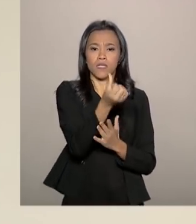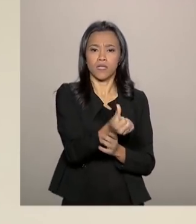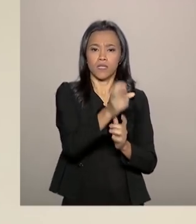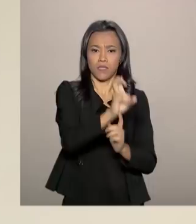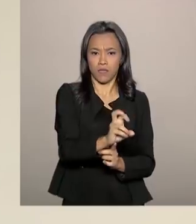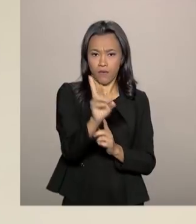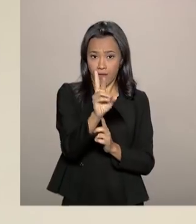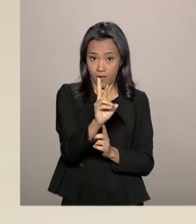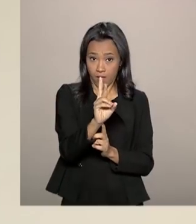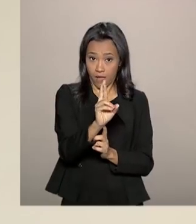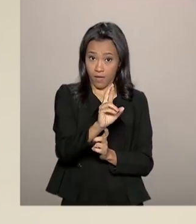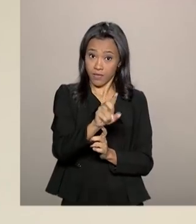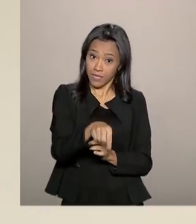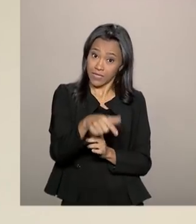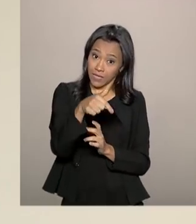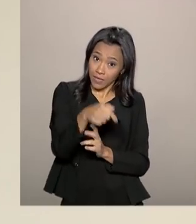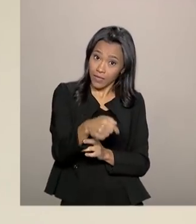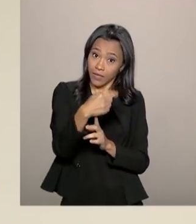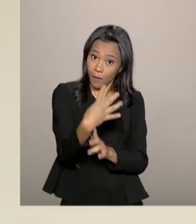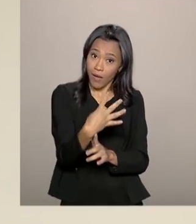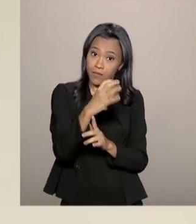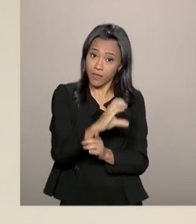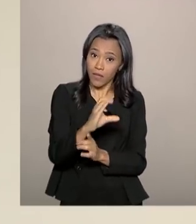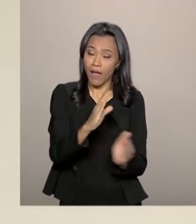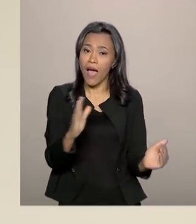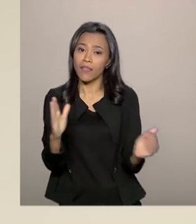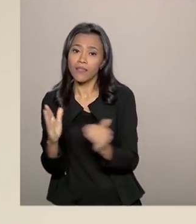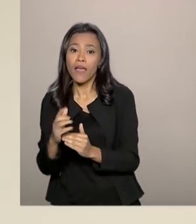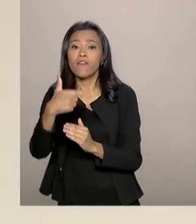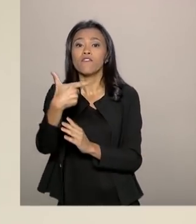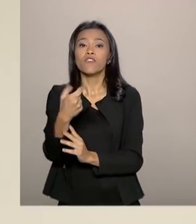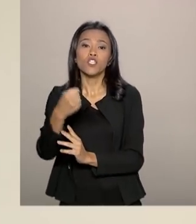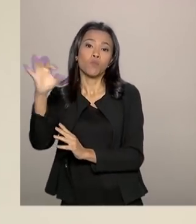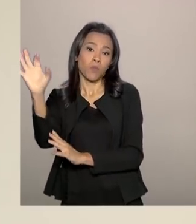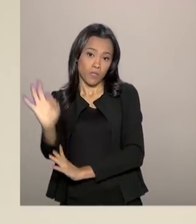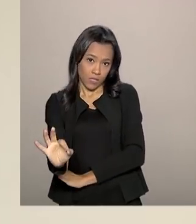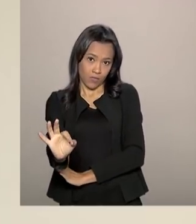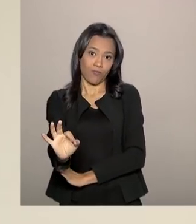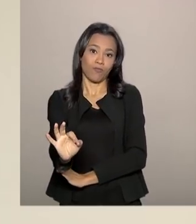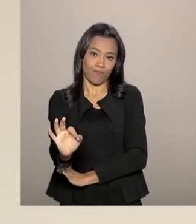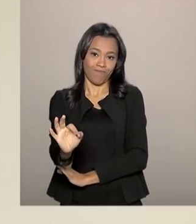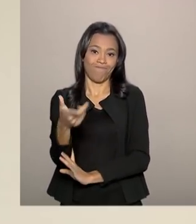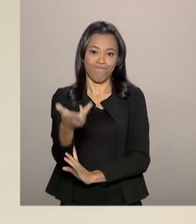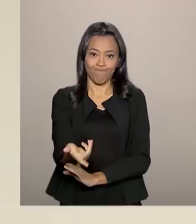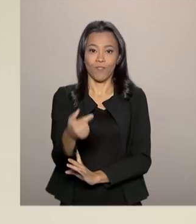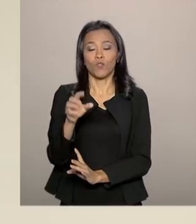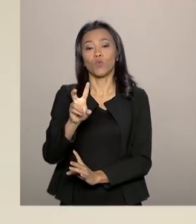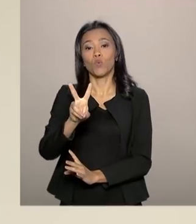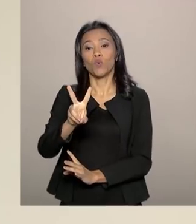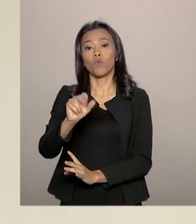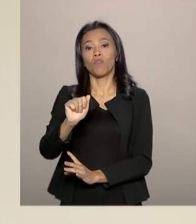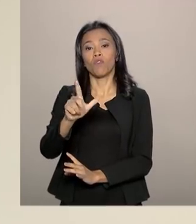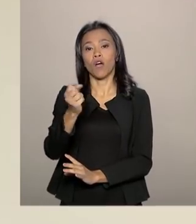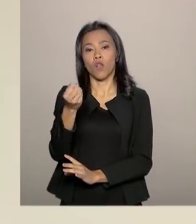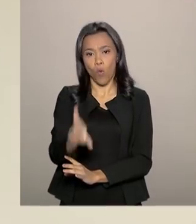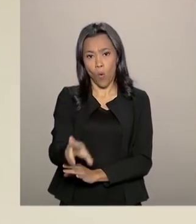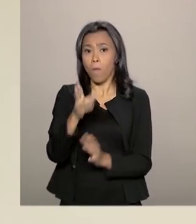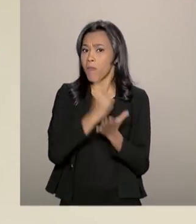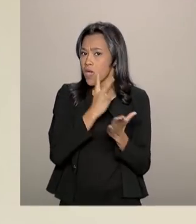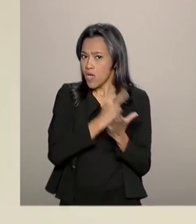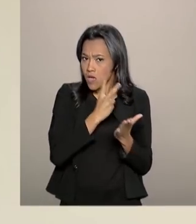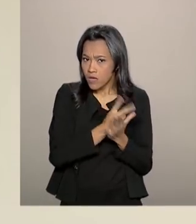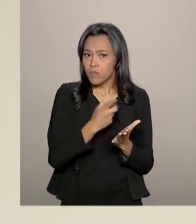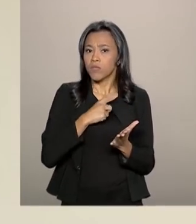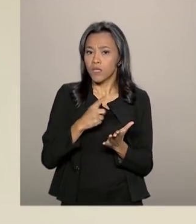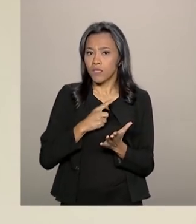,74 a 20% do valor devido. Mesmo quem tem restituição a receber, mas